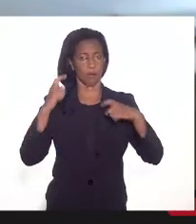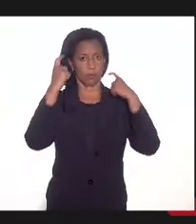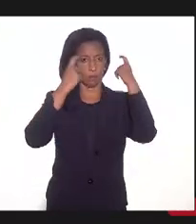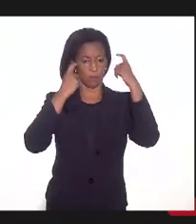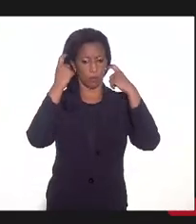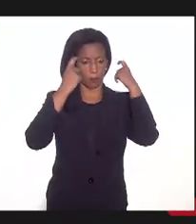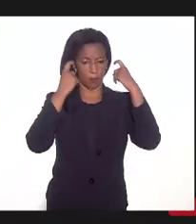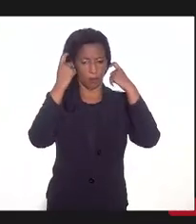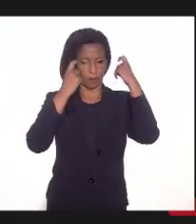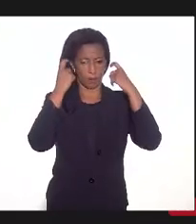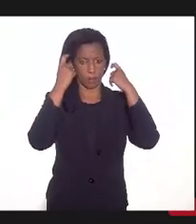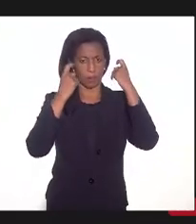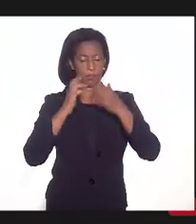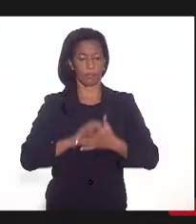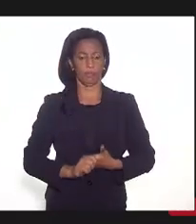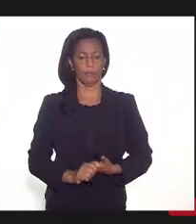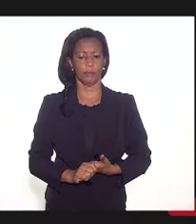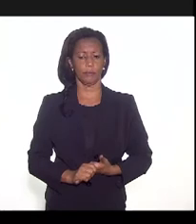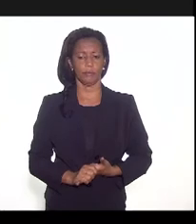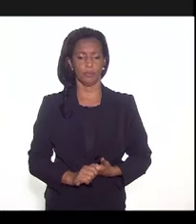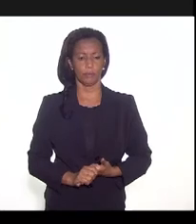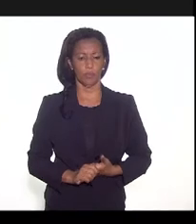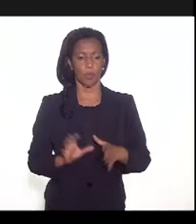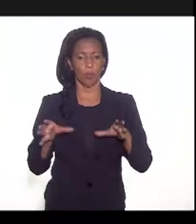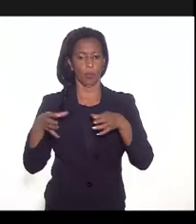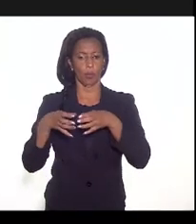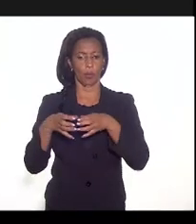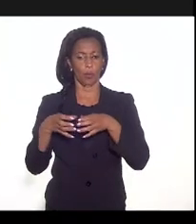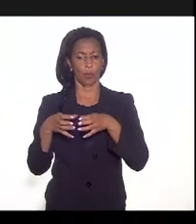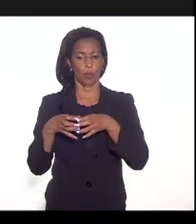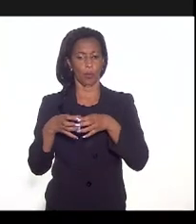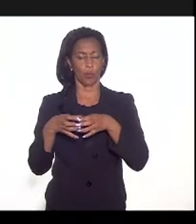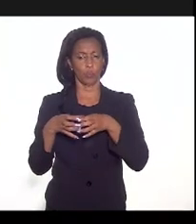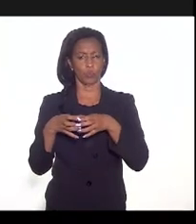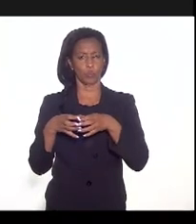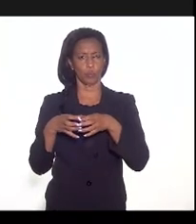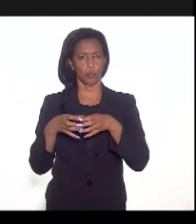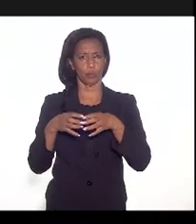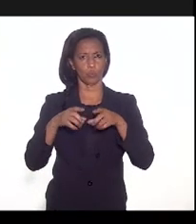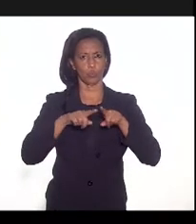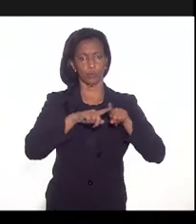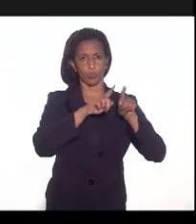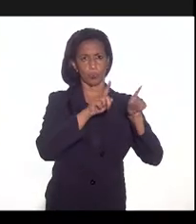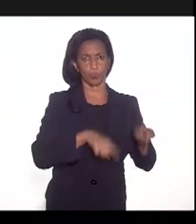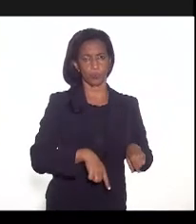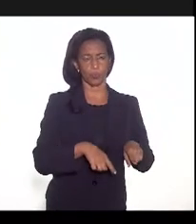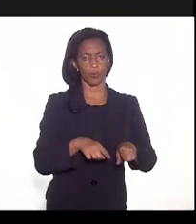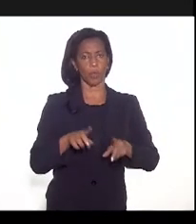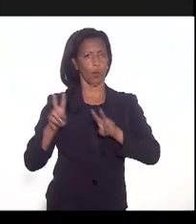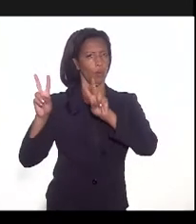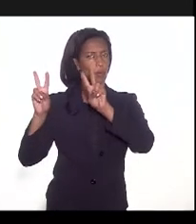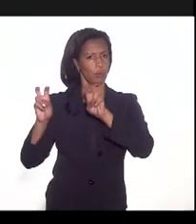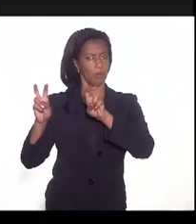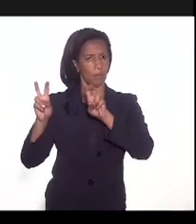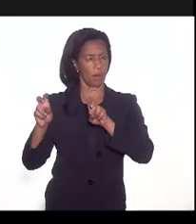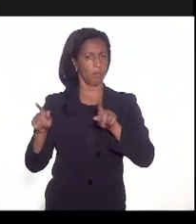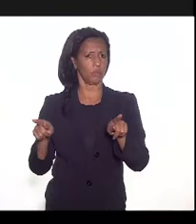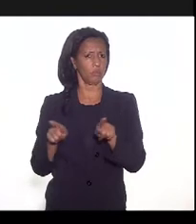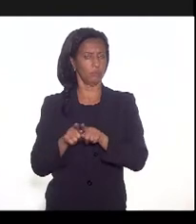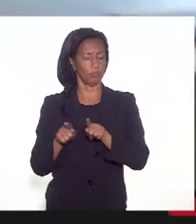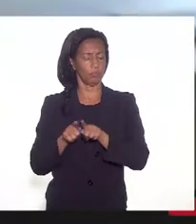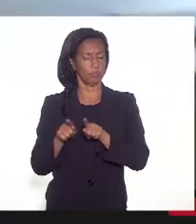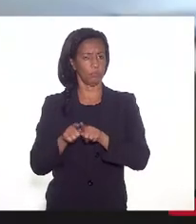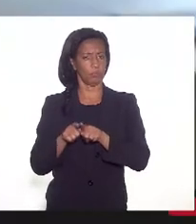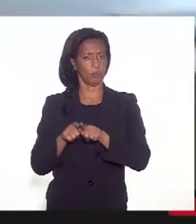na casa com o conjunto do funcionarismo público, com os temas relevantes,